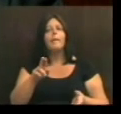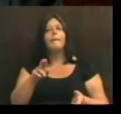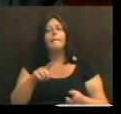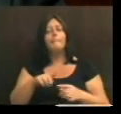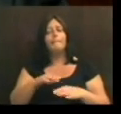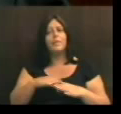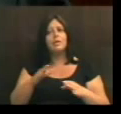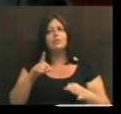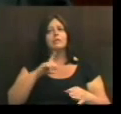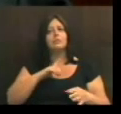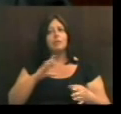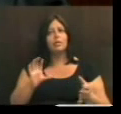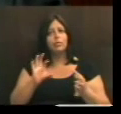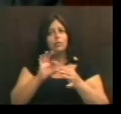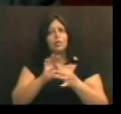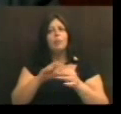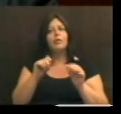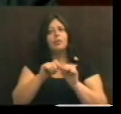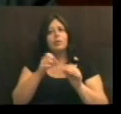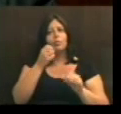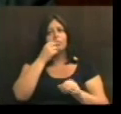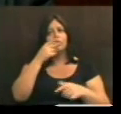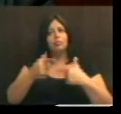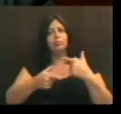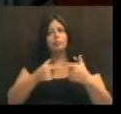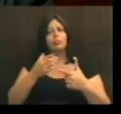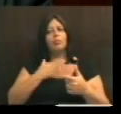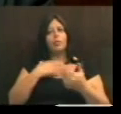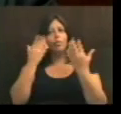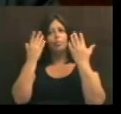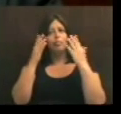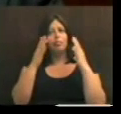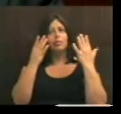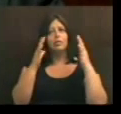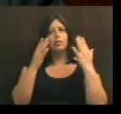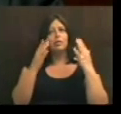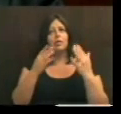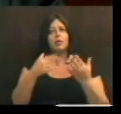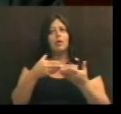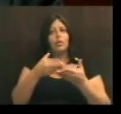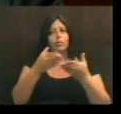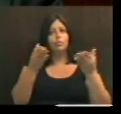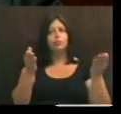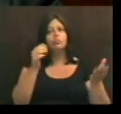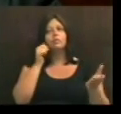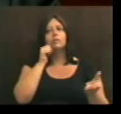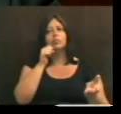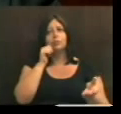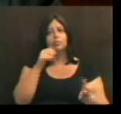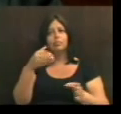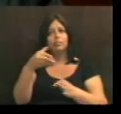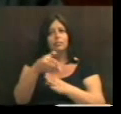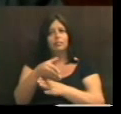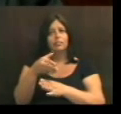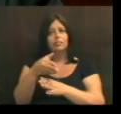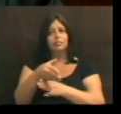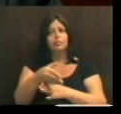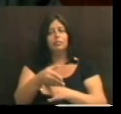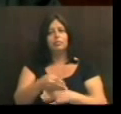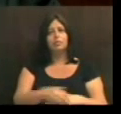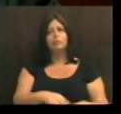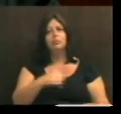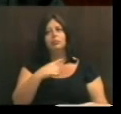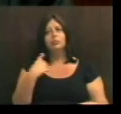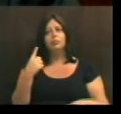união para que possamos fazer um bom trabalho. Meu parabéns aqui a todas as mulheres presentes. E